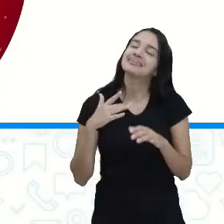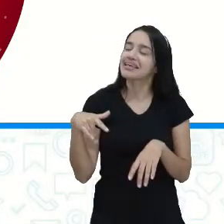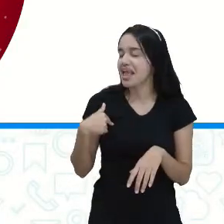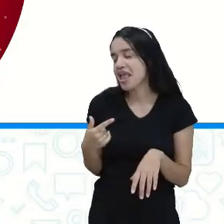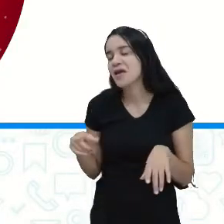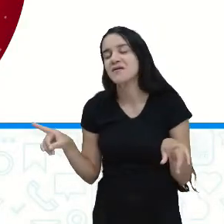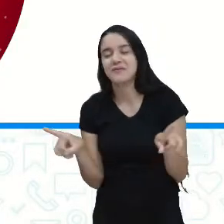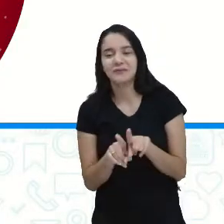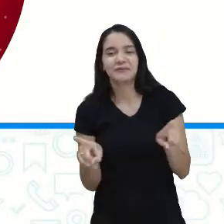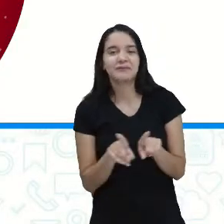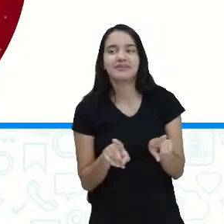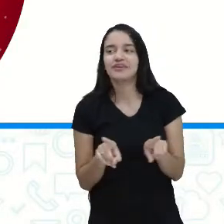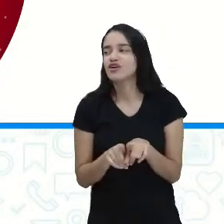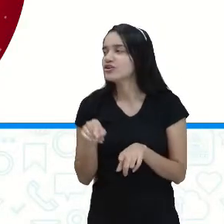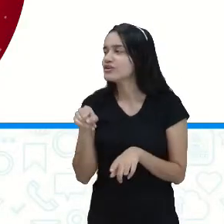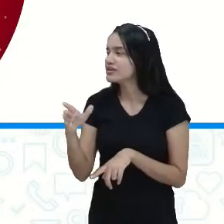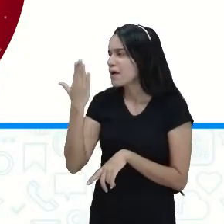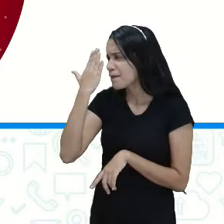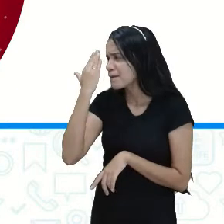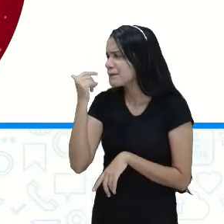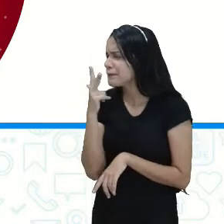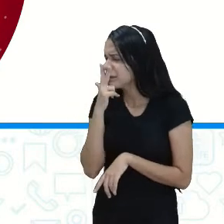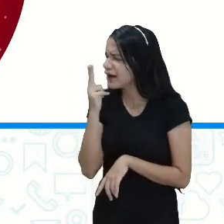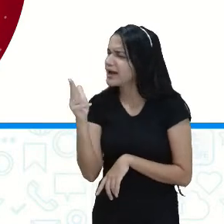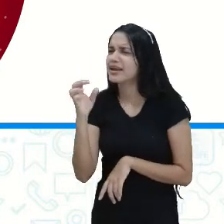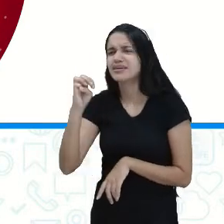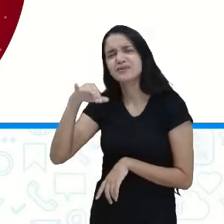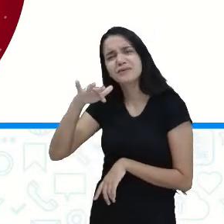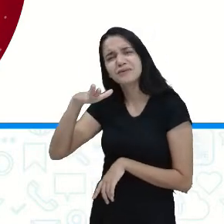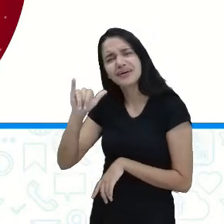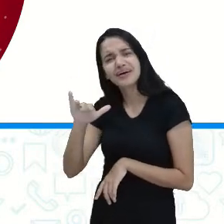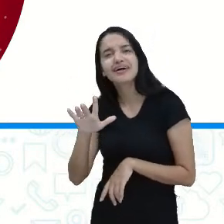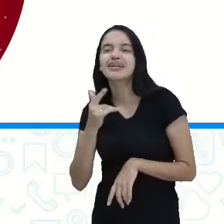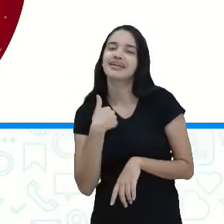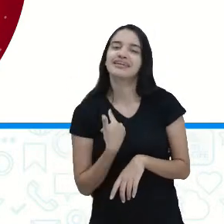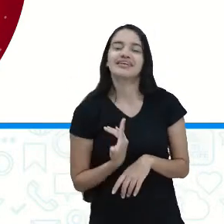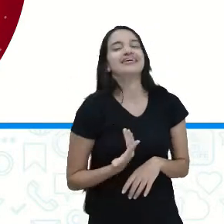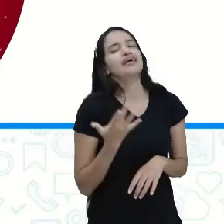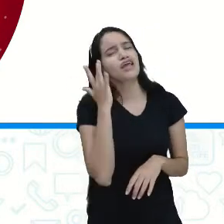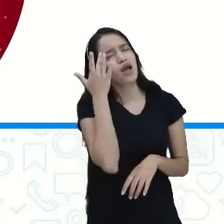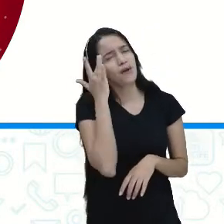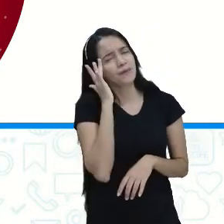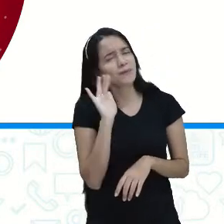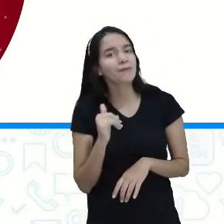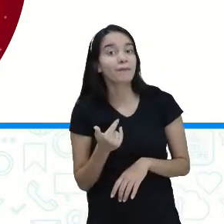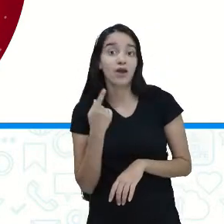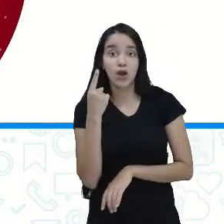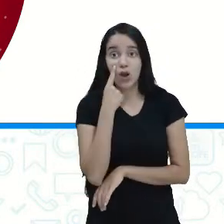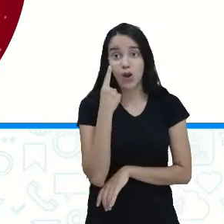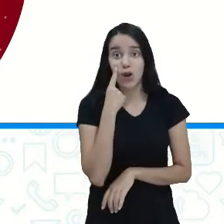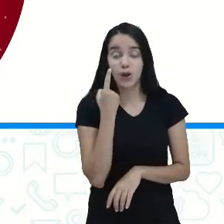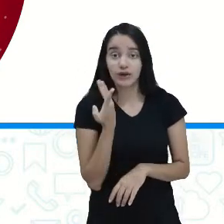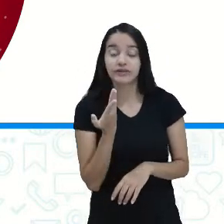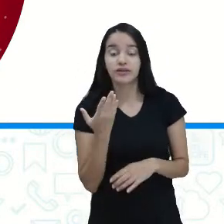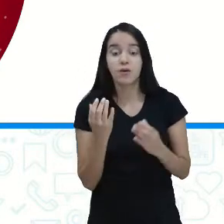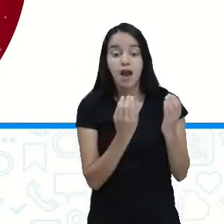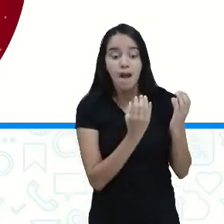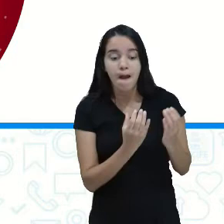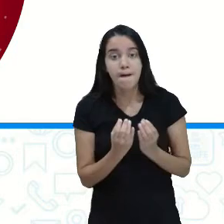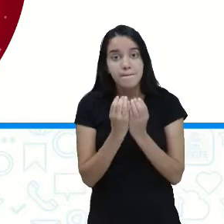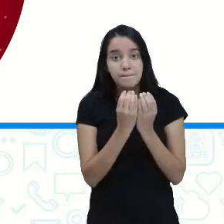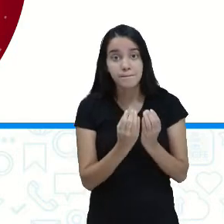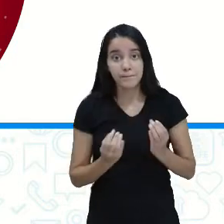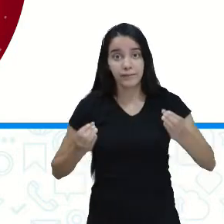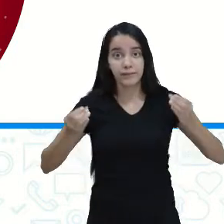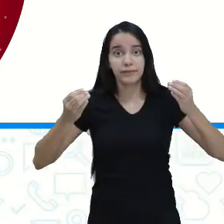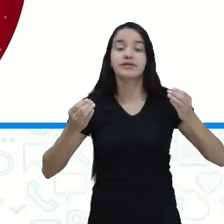Gosta também, professora. Você até parece com a Magali, viu? Eu acho. Olha, gente. Então, a melancia também é